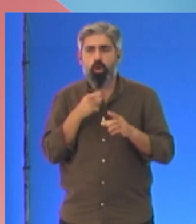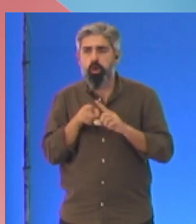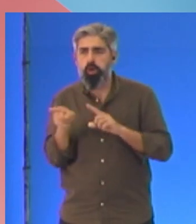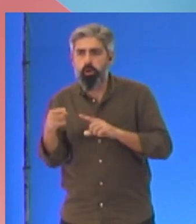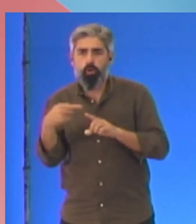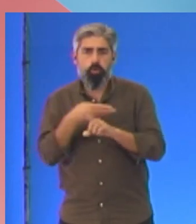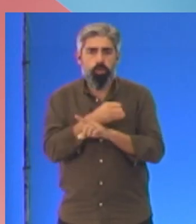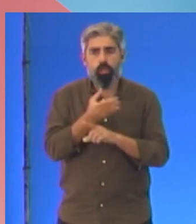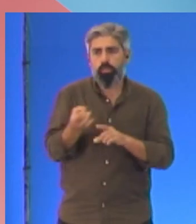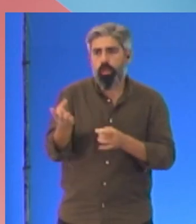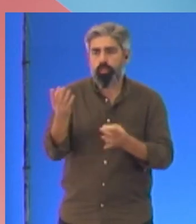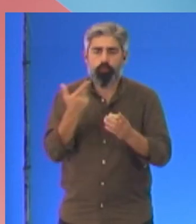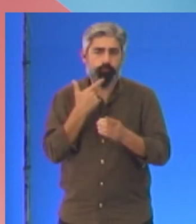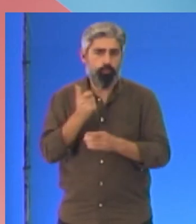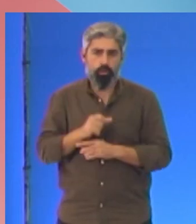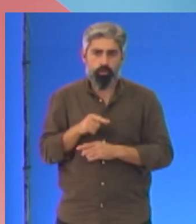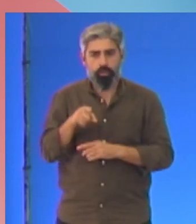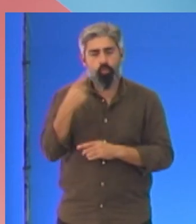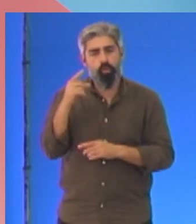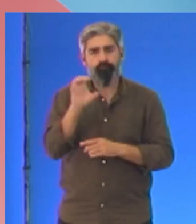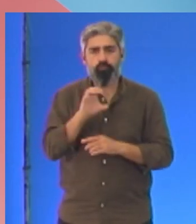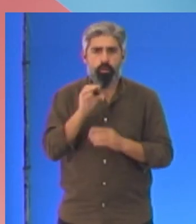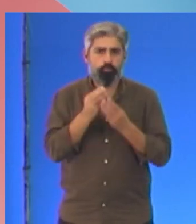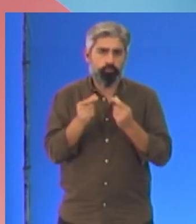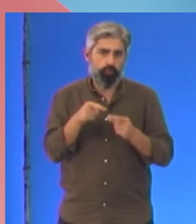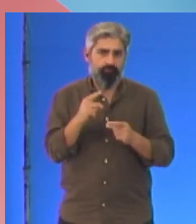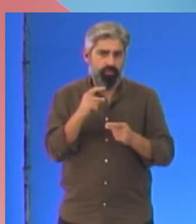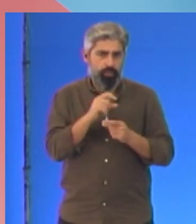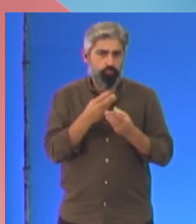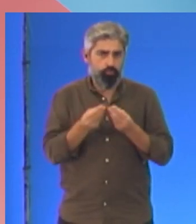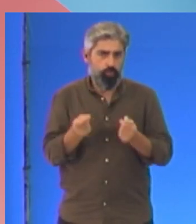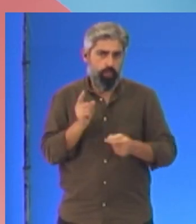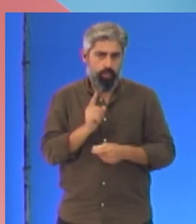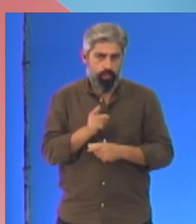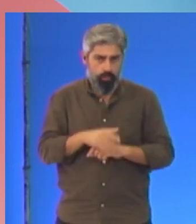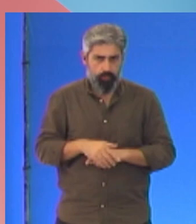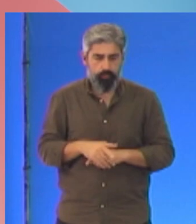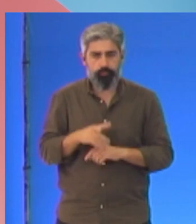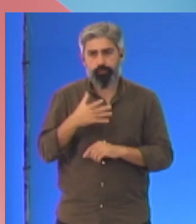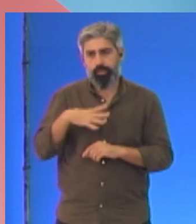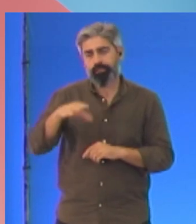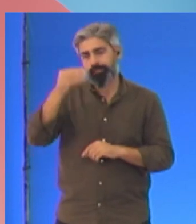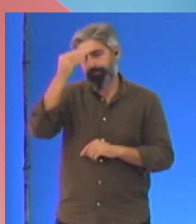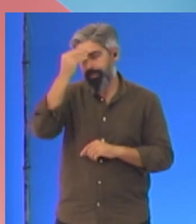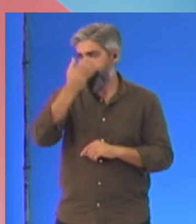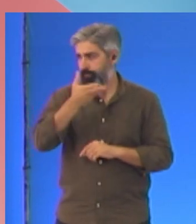Estes são os únicos remédios contra o vírus. Querem saber